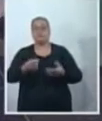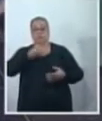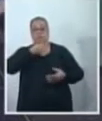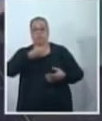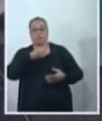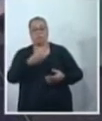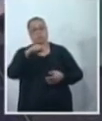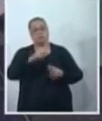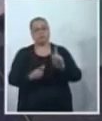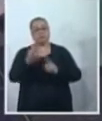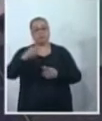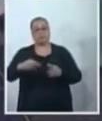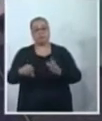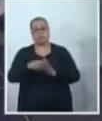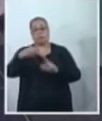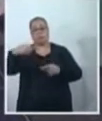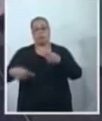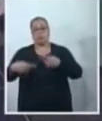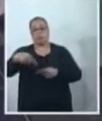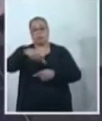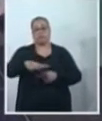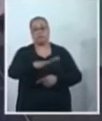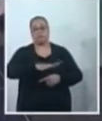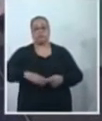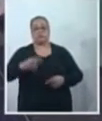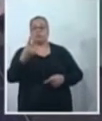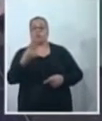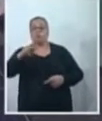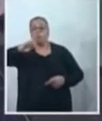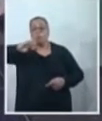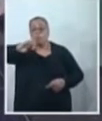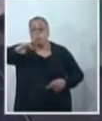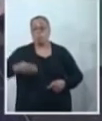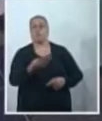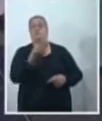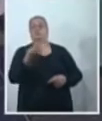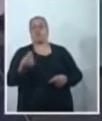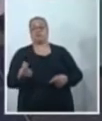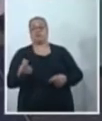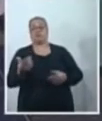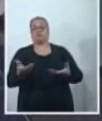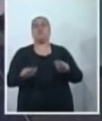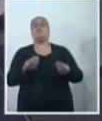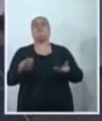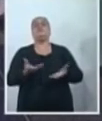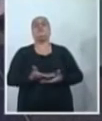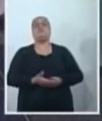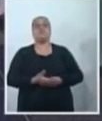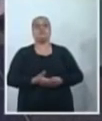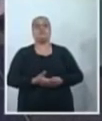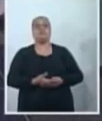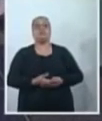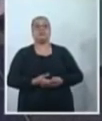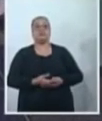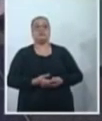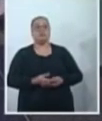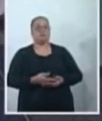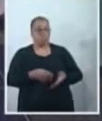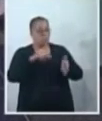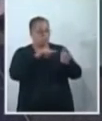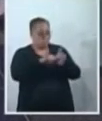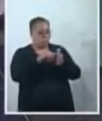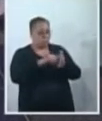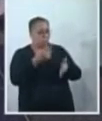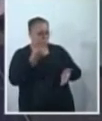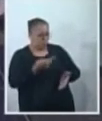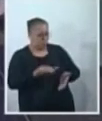gestão da política da assistência social. 2 milhões de reais aí. Como é que está essa situação, vereadora? Foi um estudo feito, Com certeza.